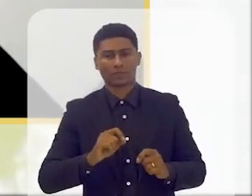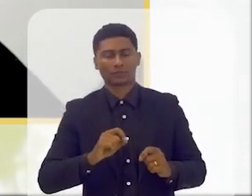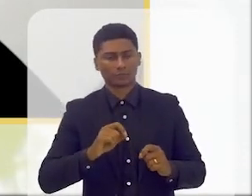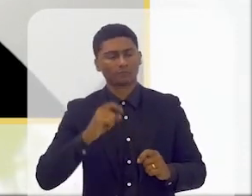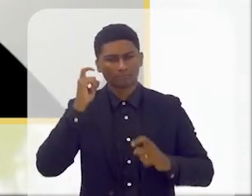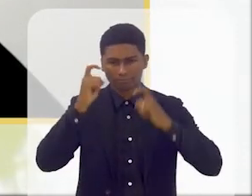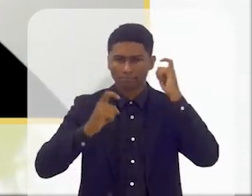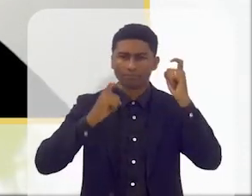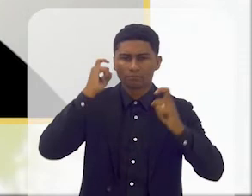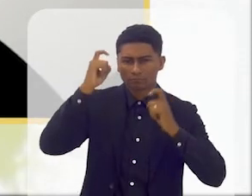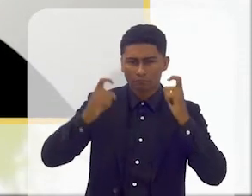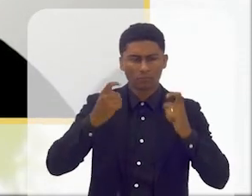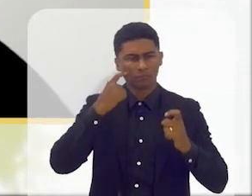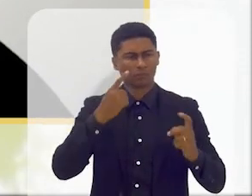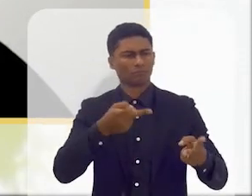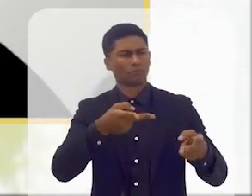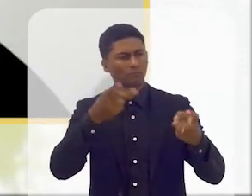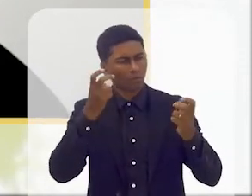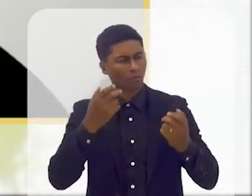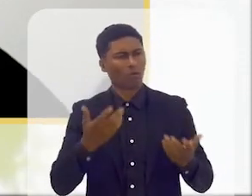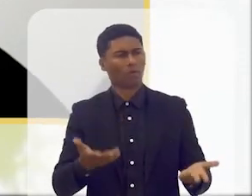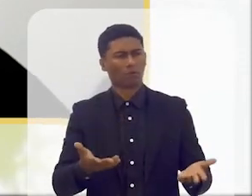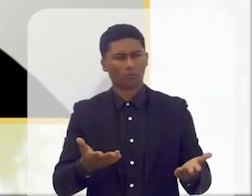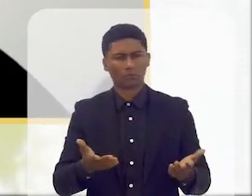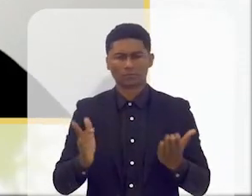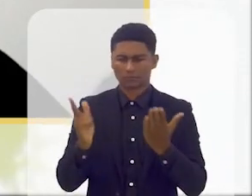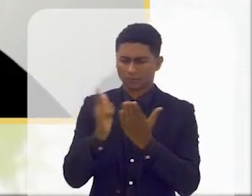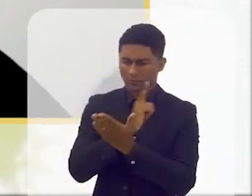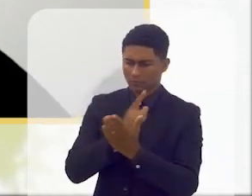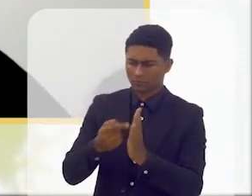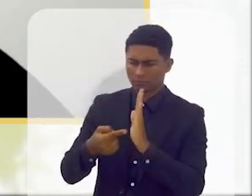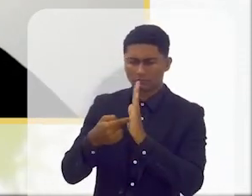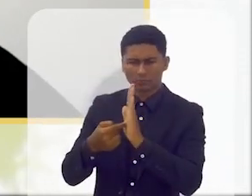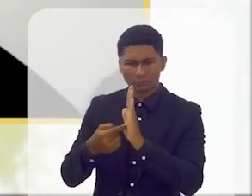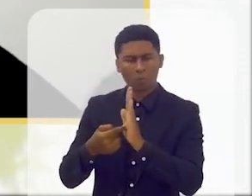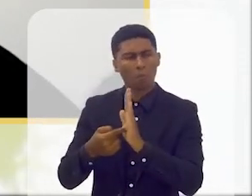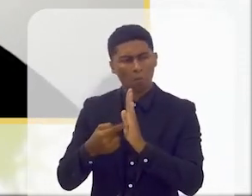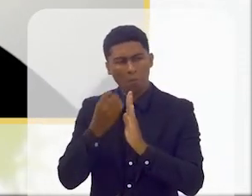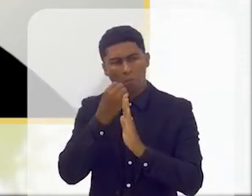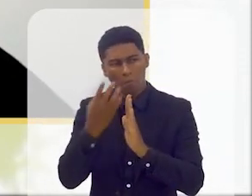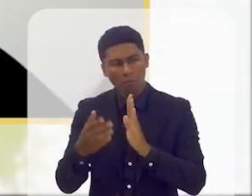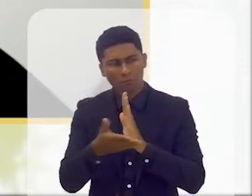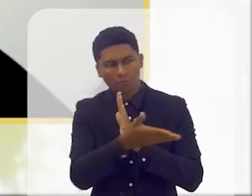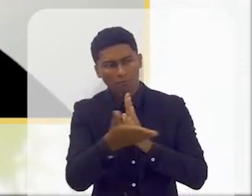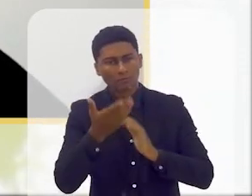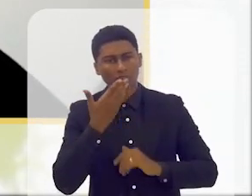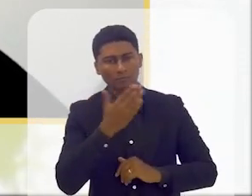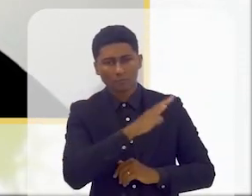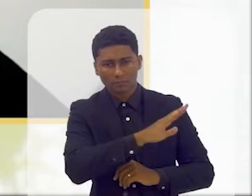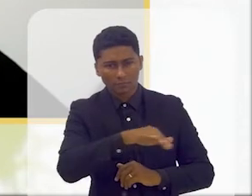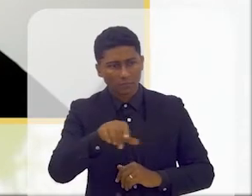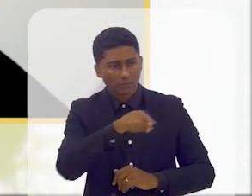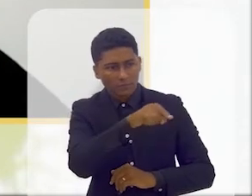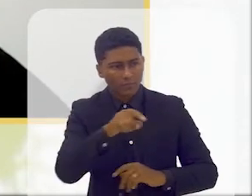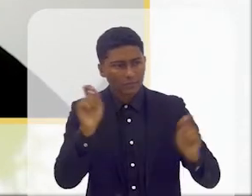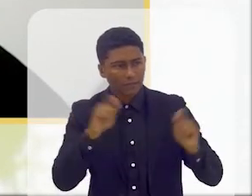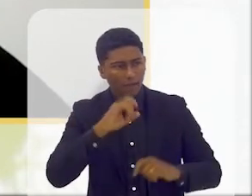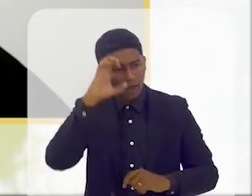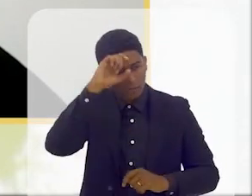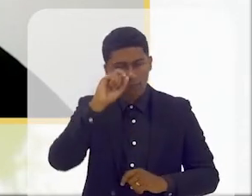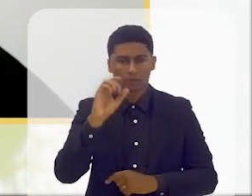em perceberem que se fizerem um livro assim vão conseguir chegar às crianças e vão conseguir trabalhar as questões do ambiente